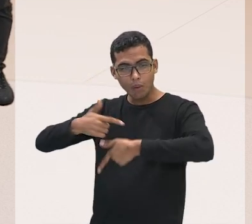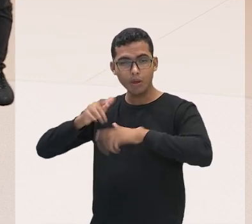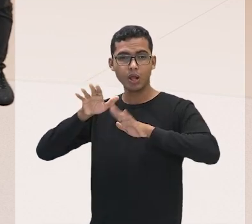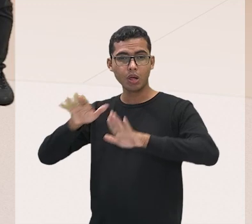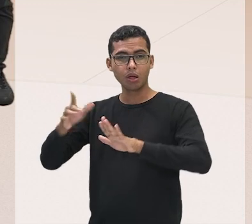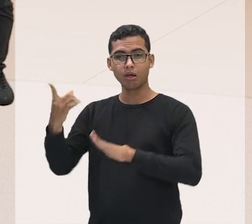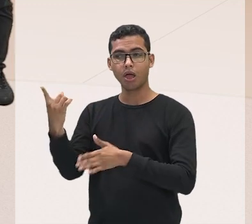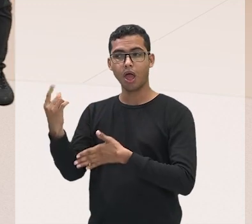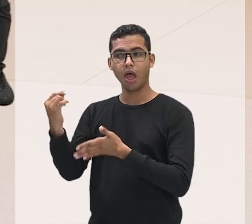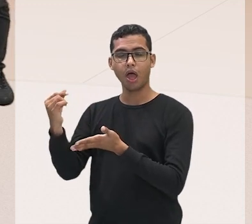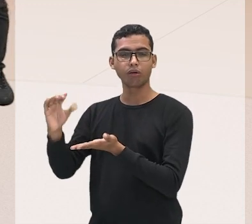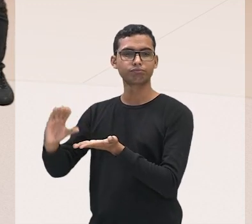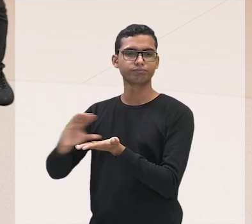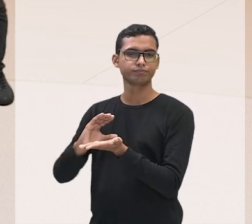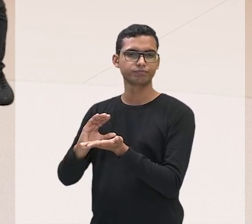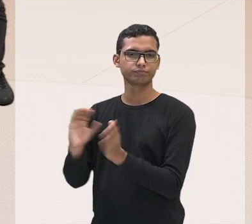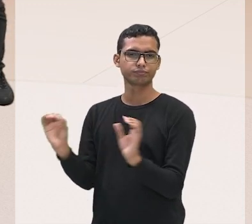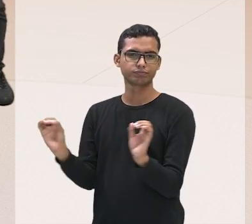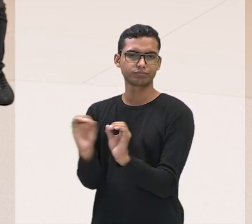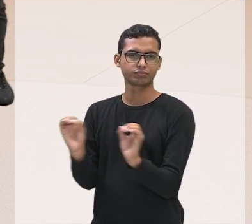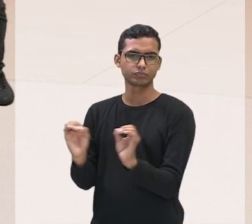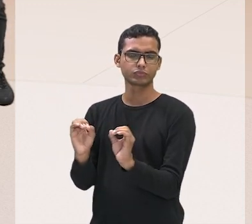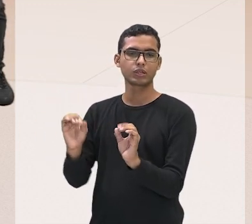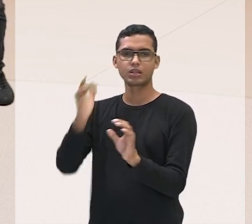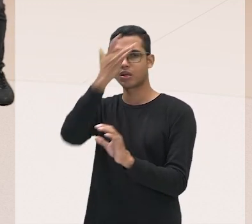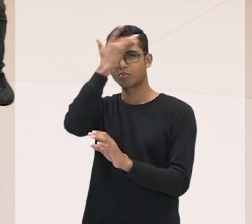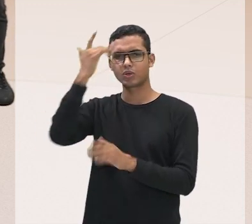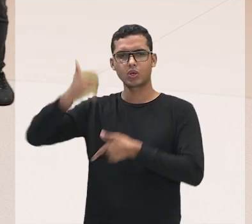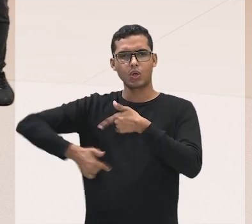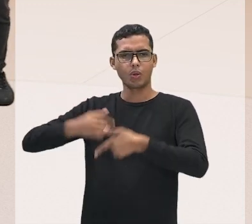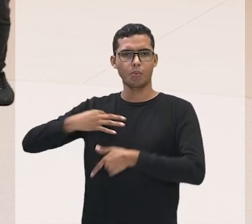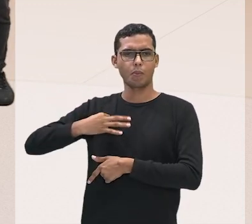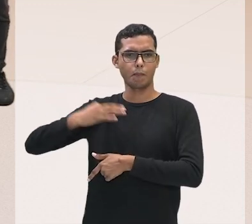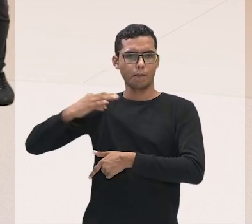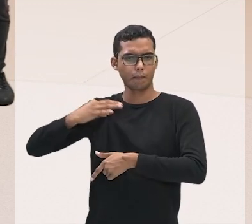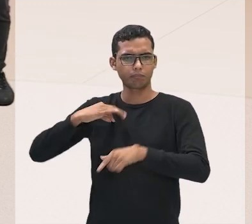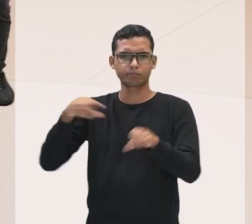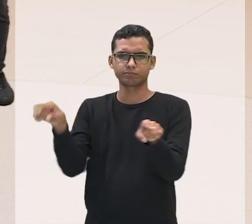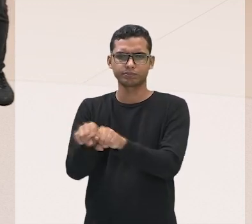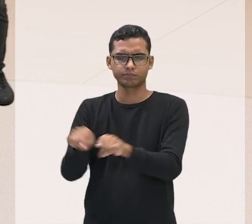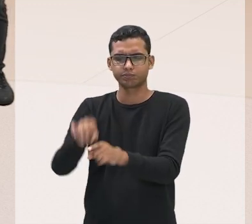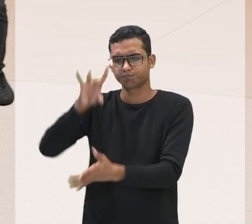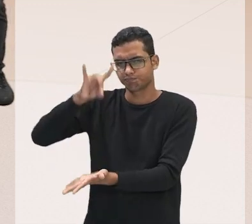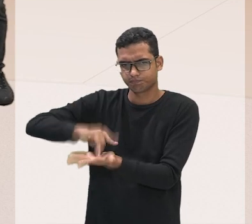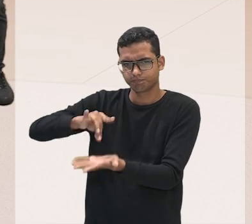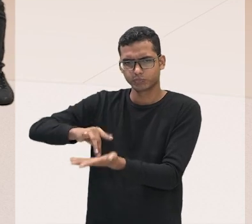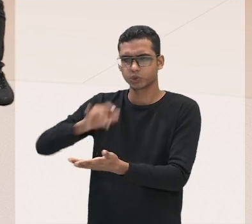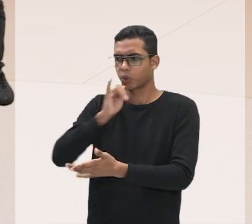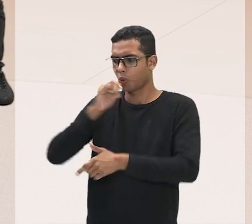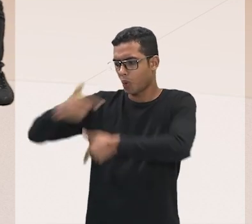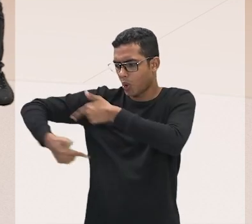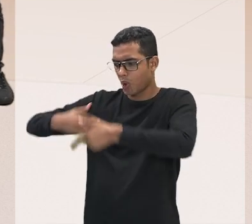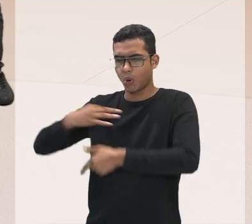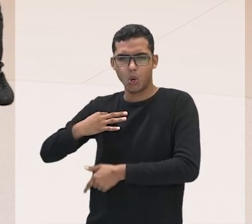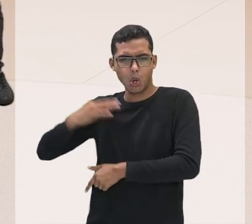isso também, né? Gente que exerce um trabalho na sociedade, geralmente trabalho voluntário, por exemplo. Gente que trabalha em ONG para ajudar